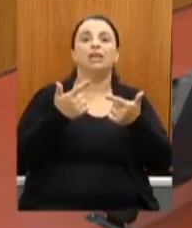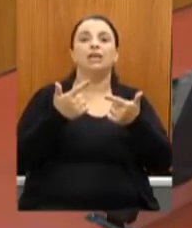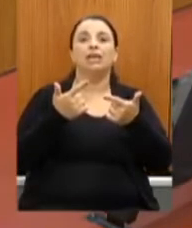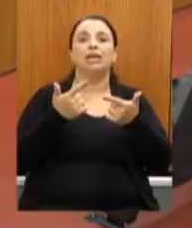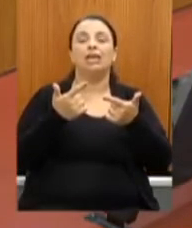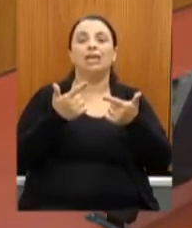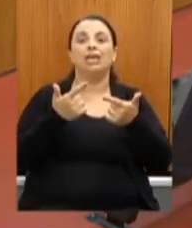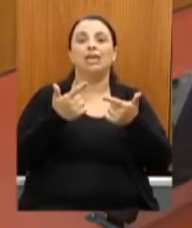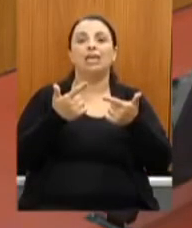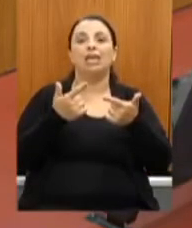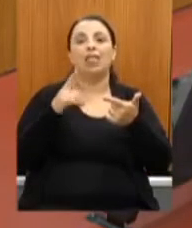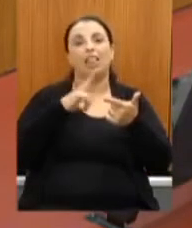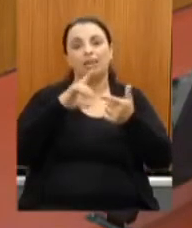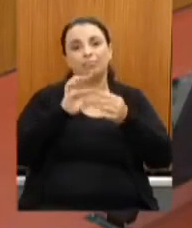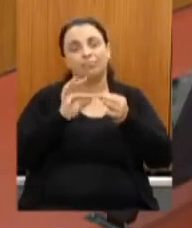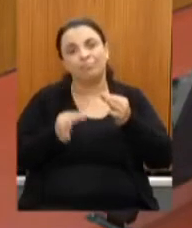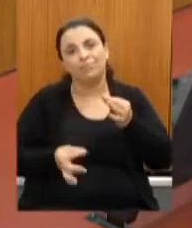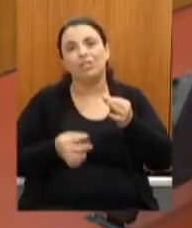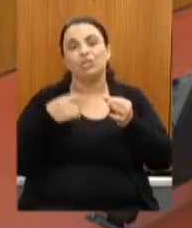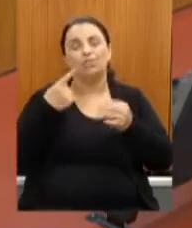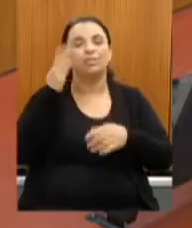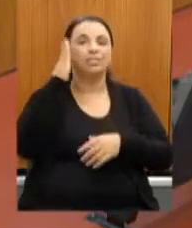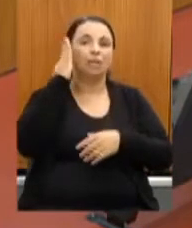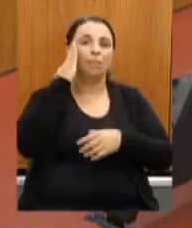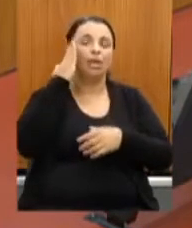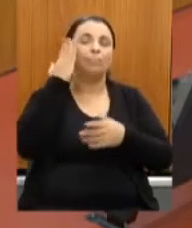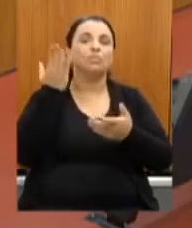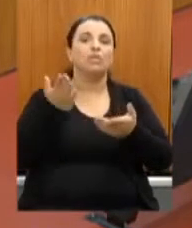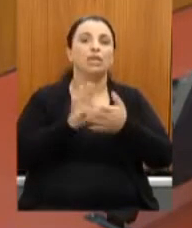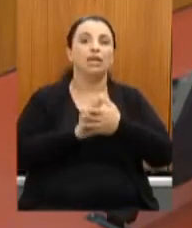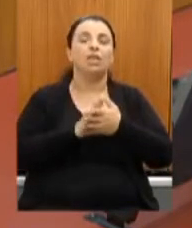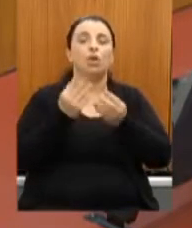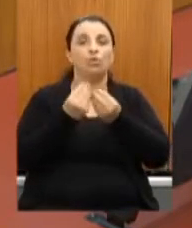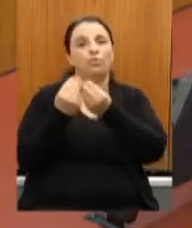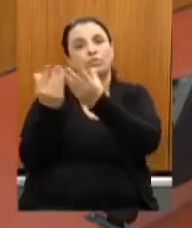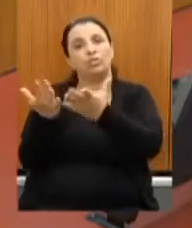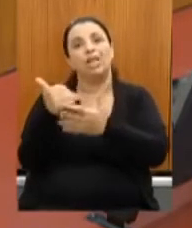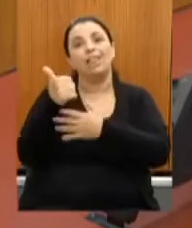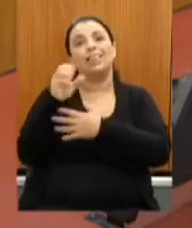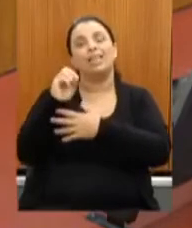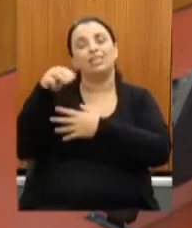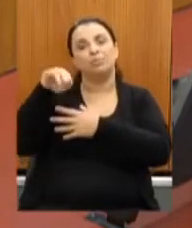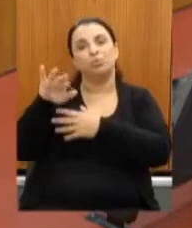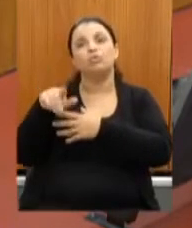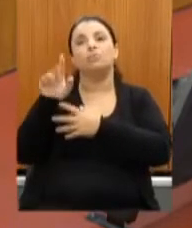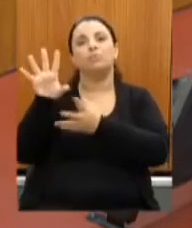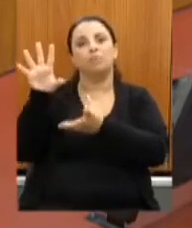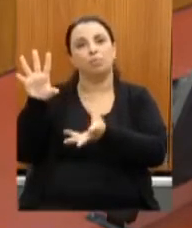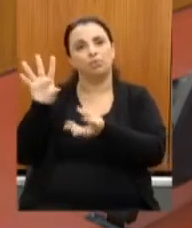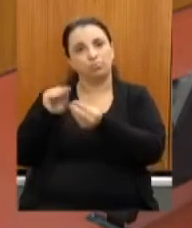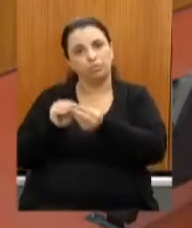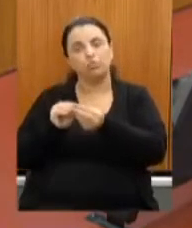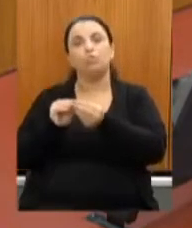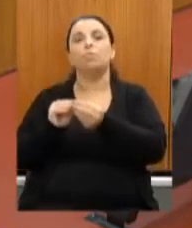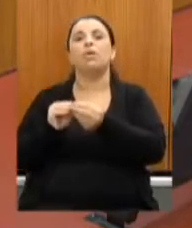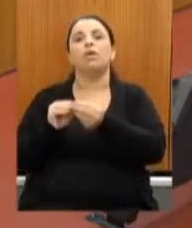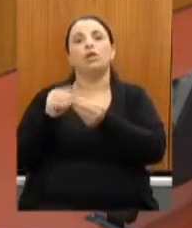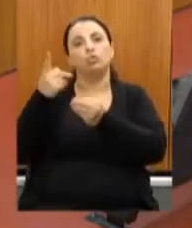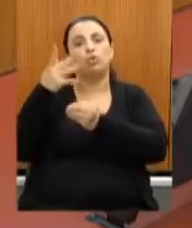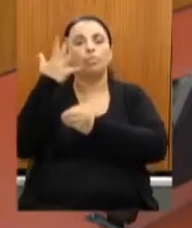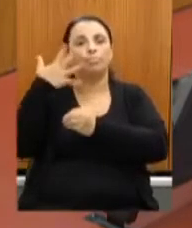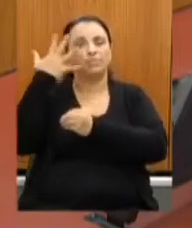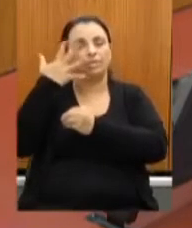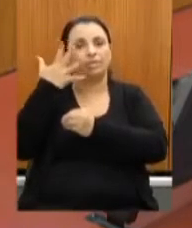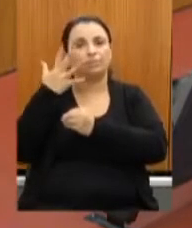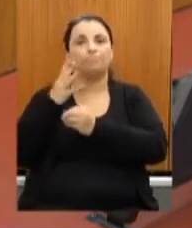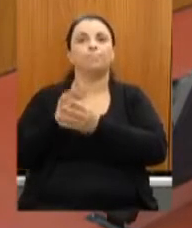extensos, nós sabemos disso, então, só desporar de mais dez minutos para que o senhor possa sintetizar e concluir a apresentação do